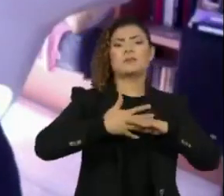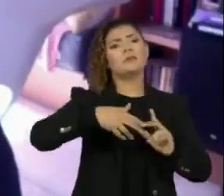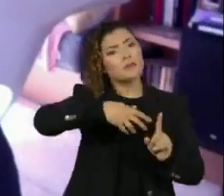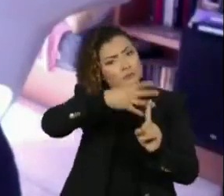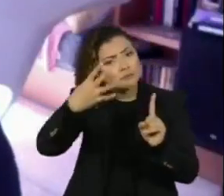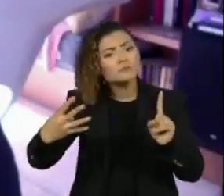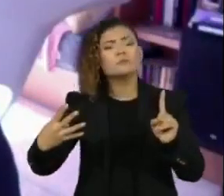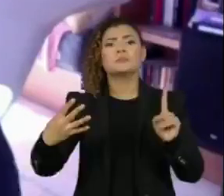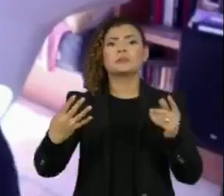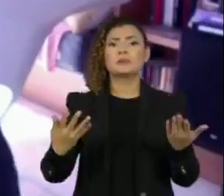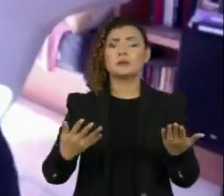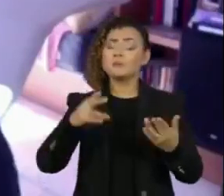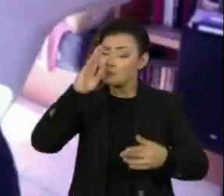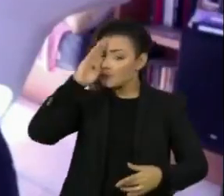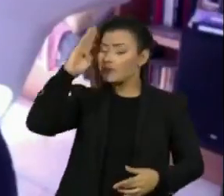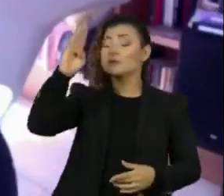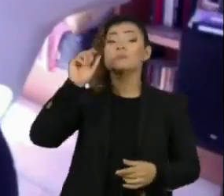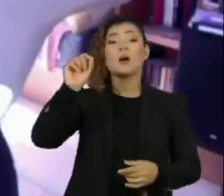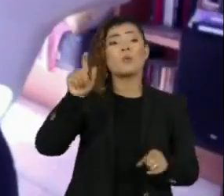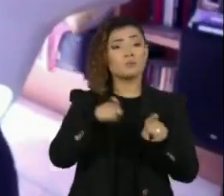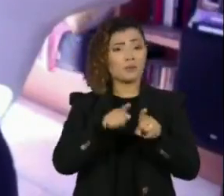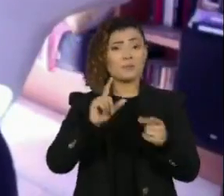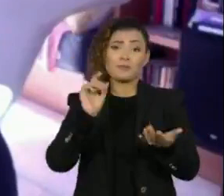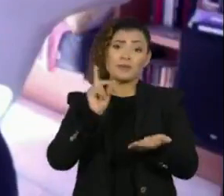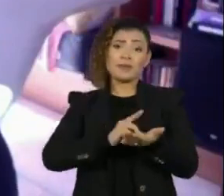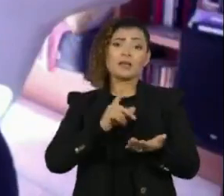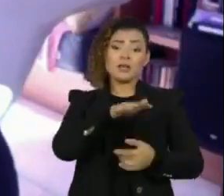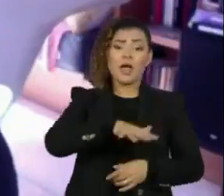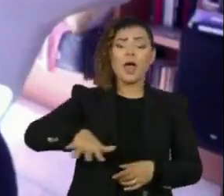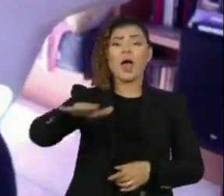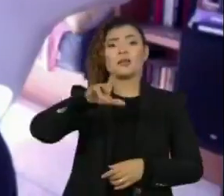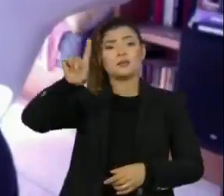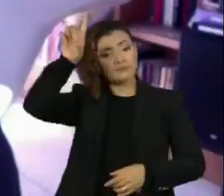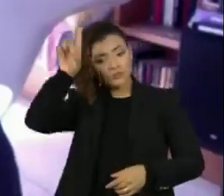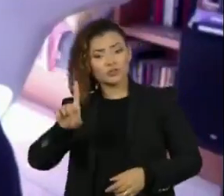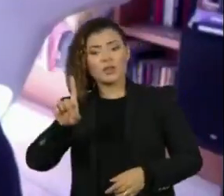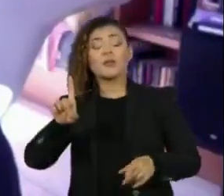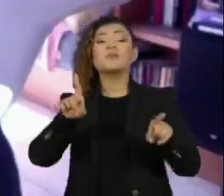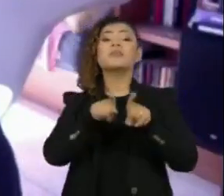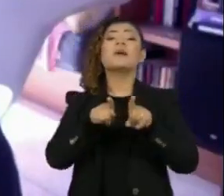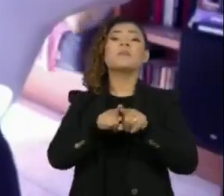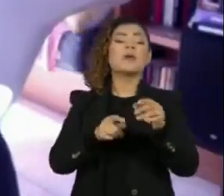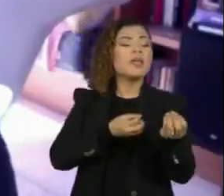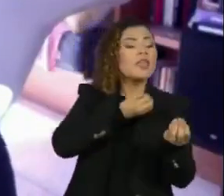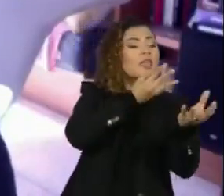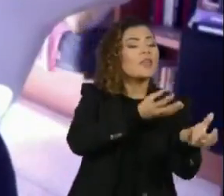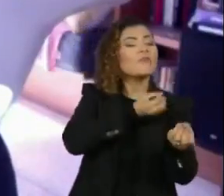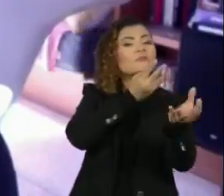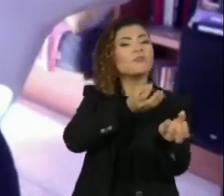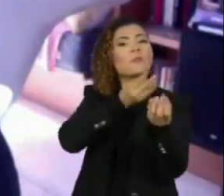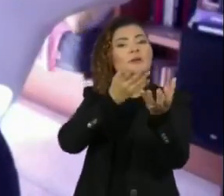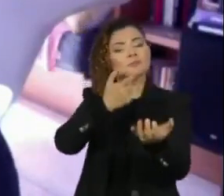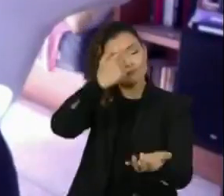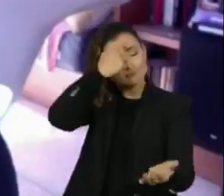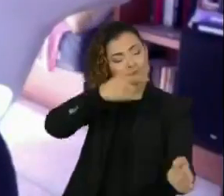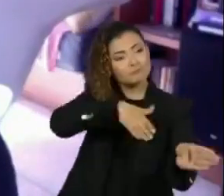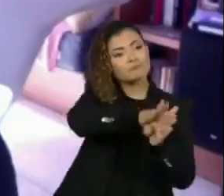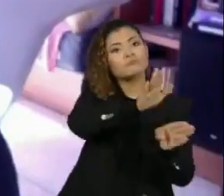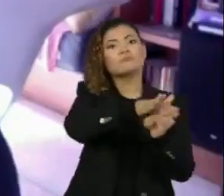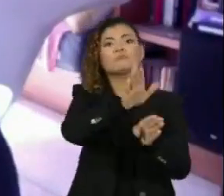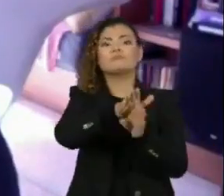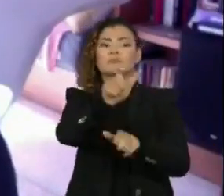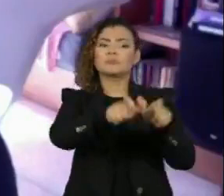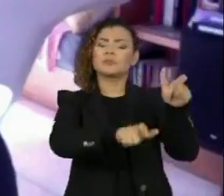E isso passa centralmente, não só pelo universo do direito, mas justamente por essa informação, pela conscientização das